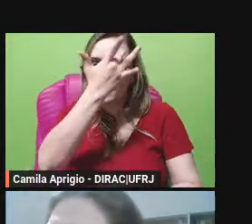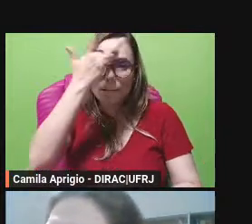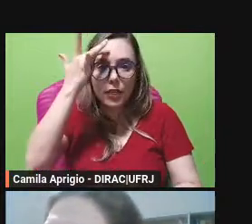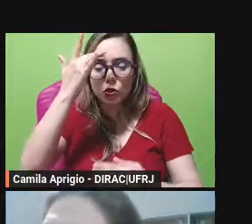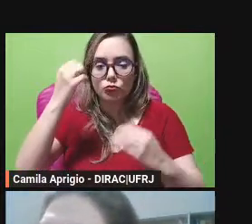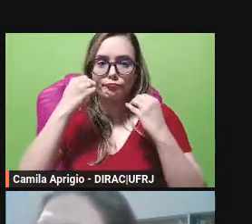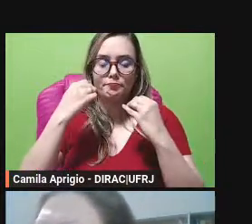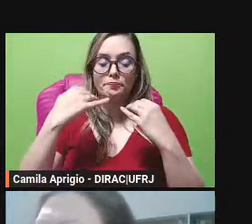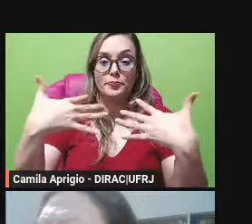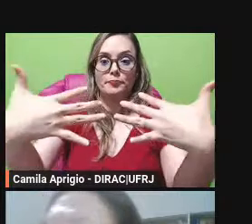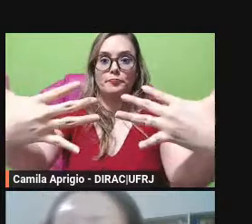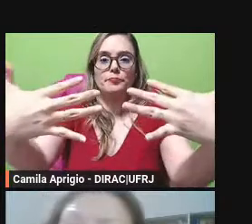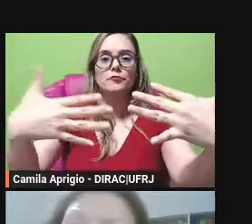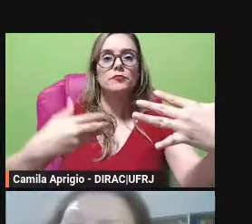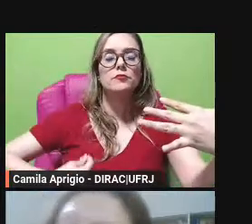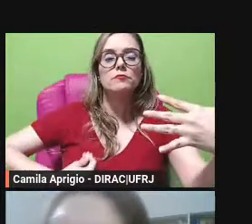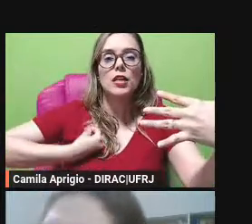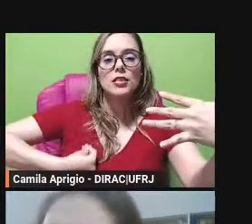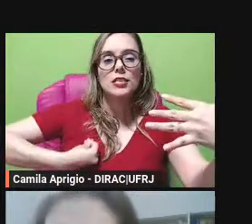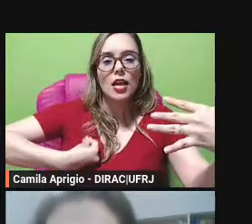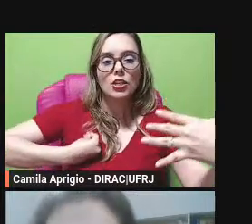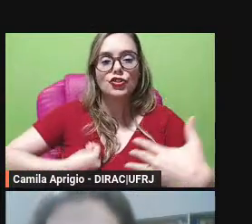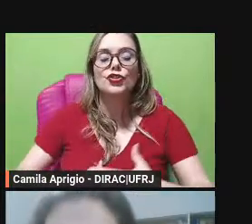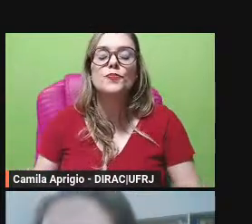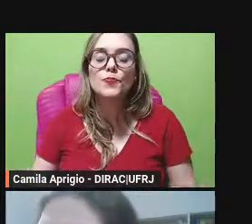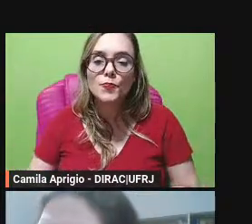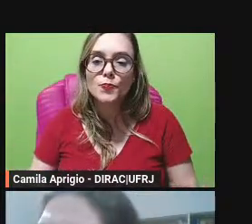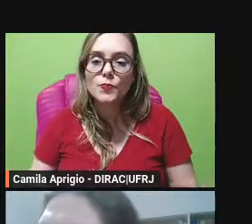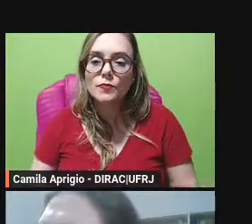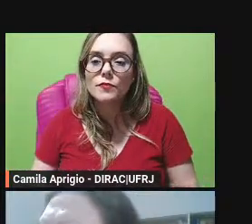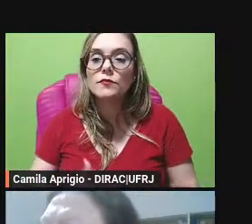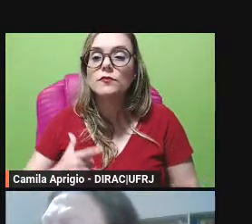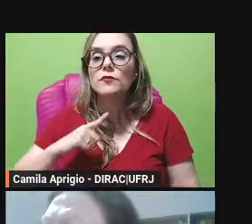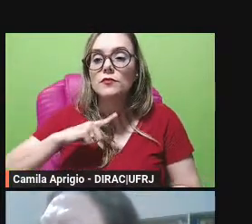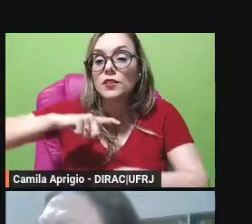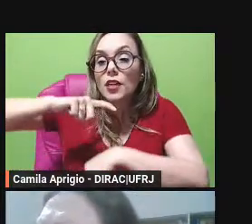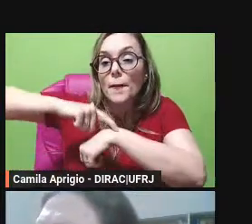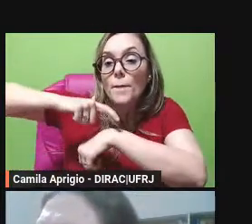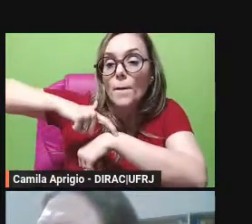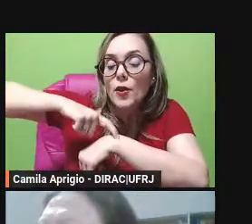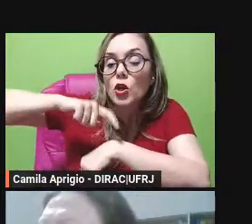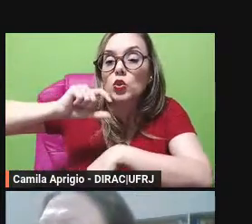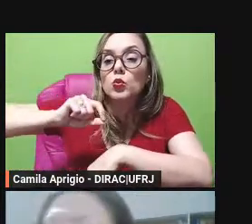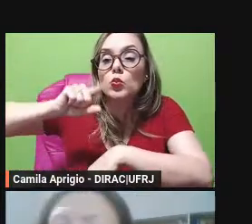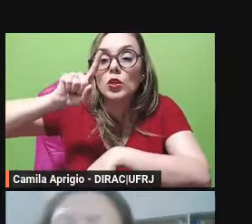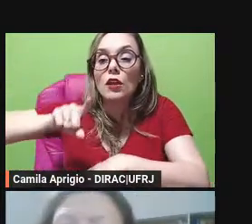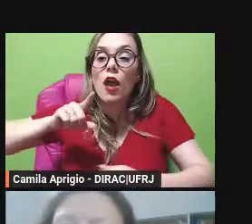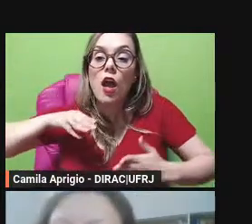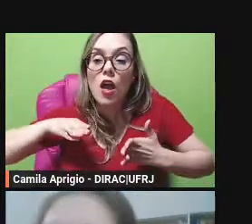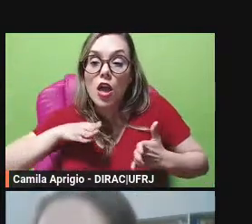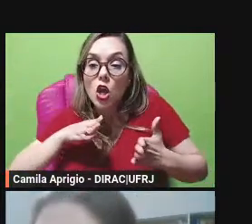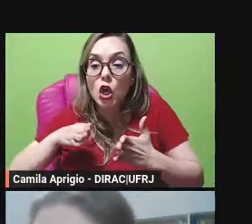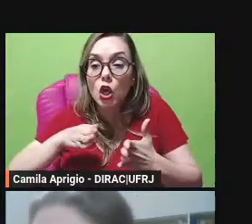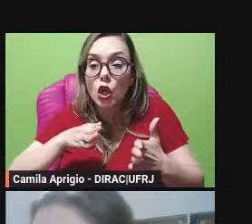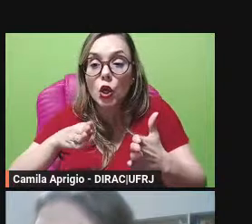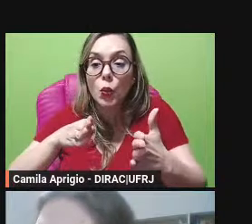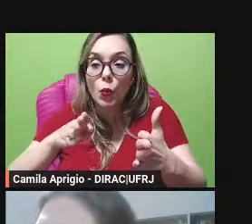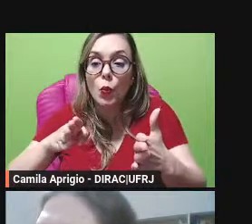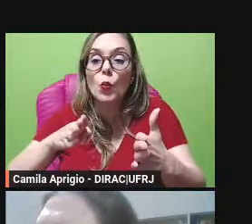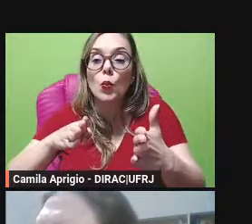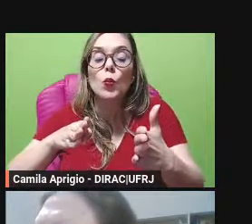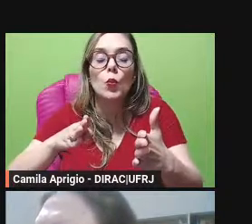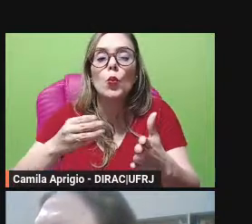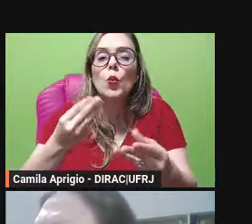ao cruzar um rio uma raposa foi arrastada para um fosso